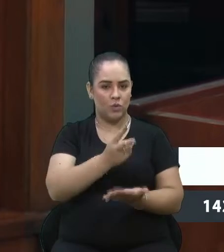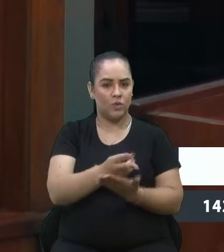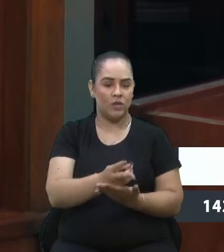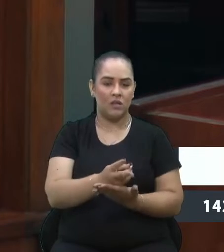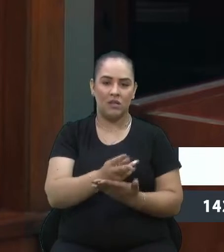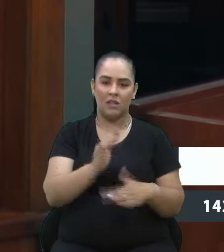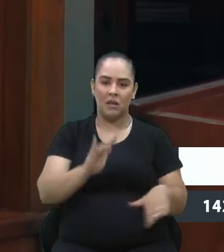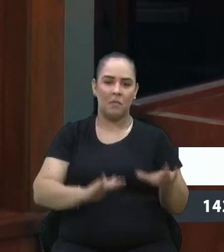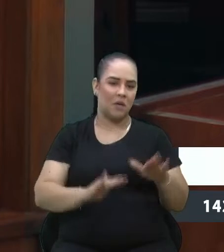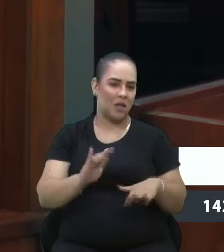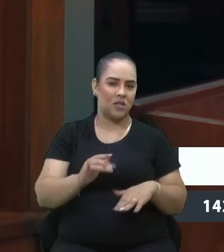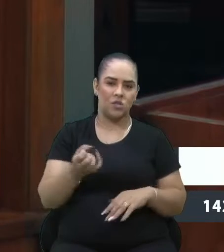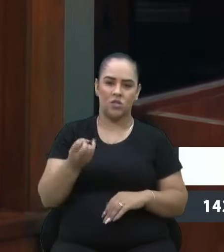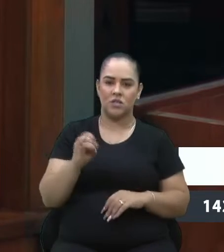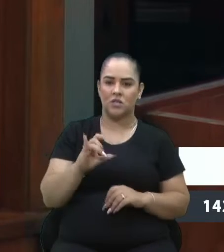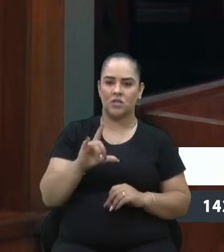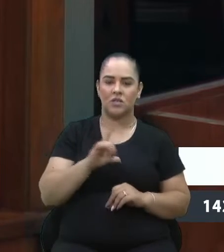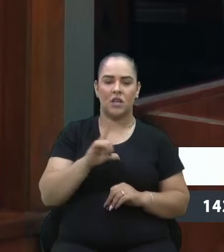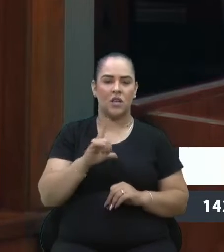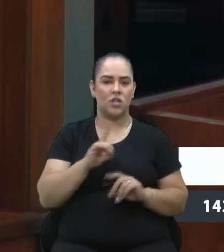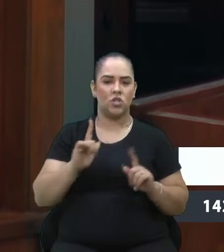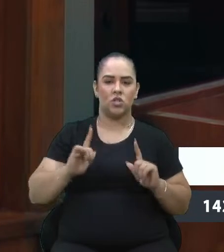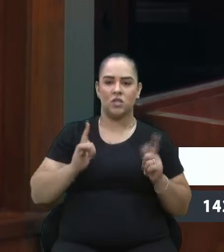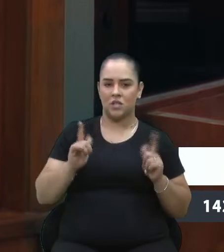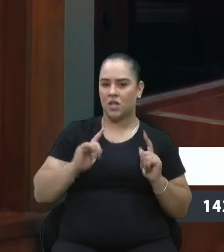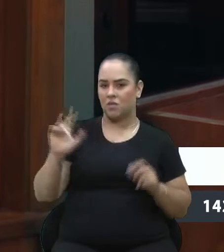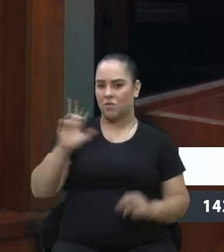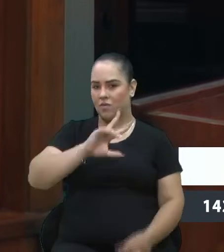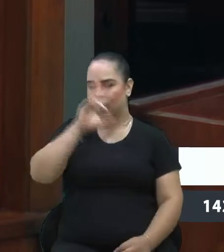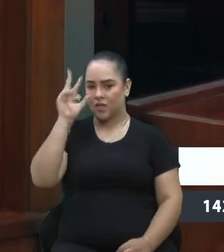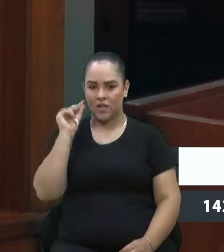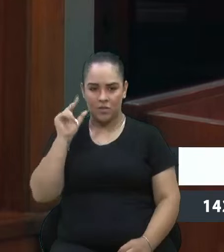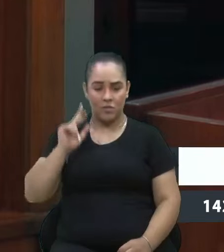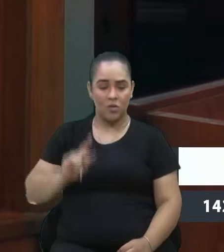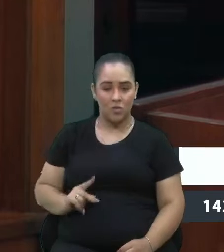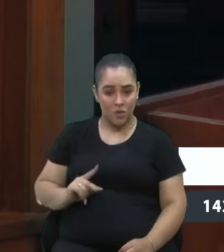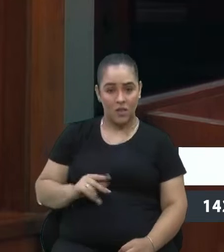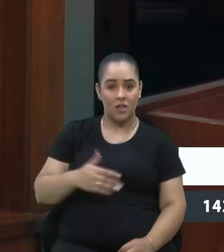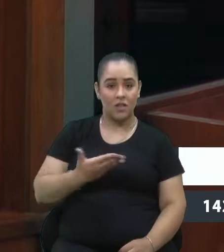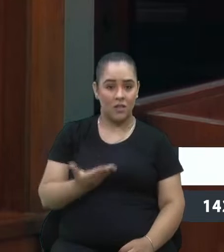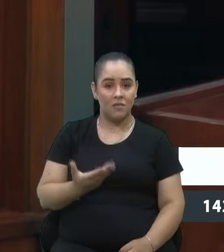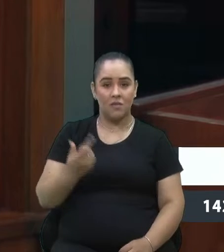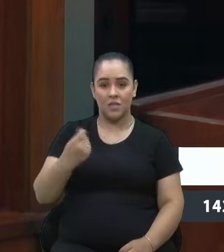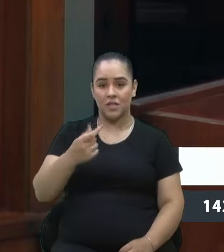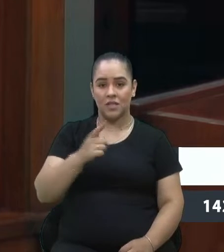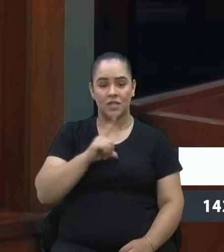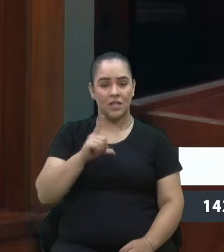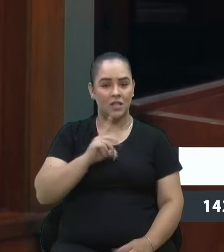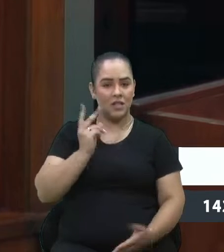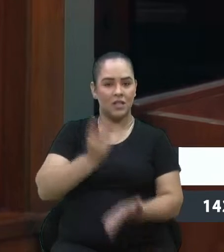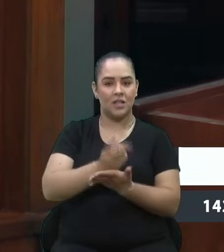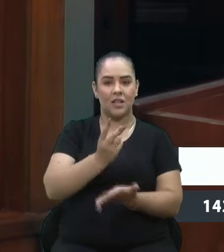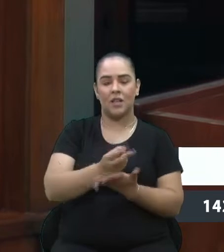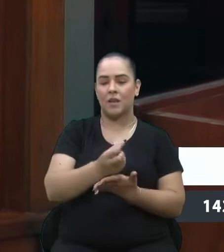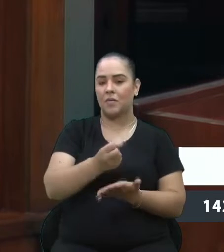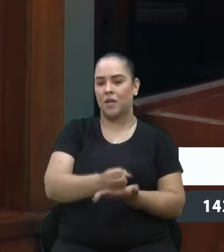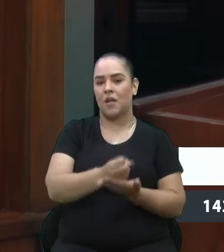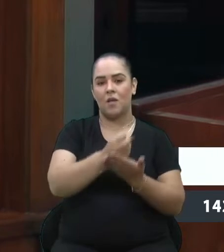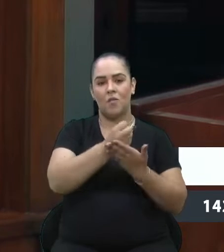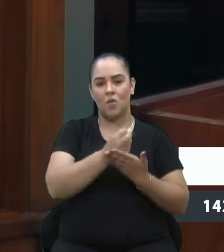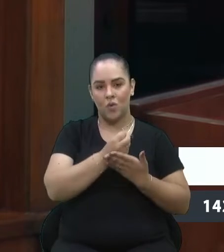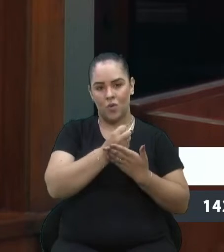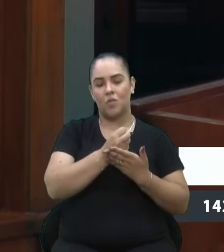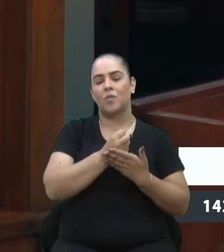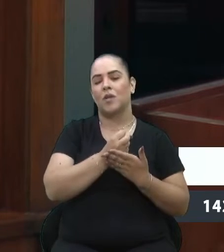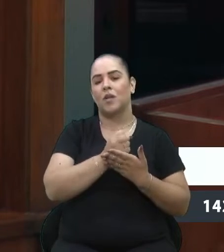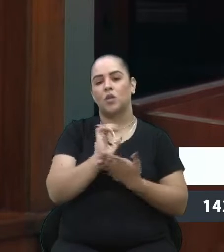independente de gestões, de prefeitos, de pessoas que estiverem, ele necessita sempre de apoio, de aporte para que a